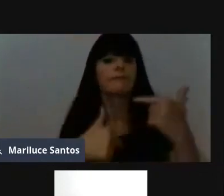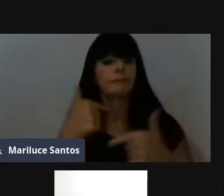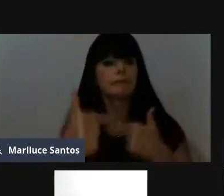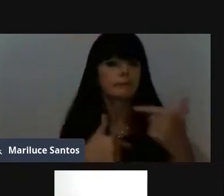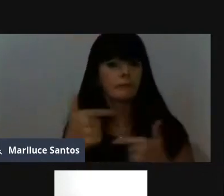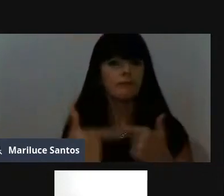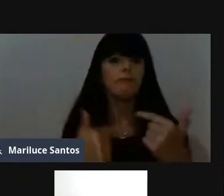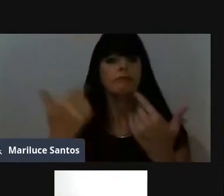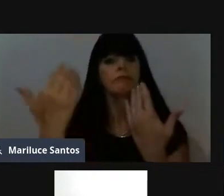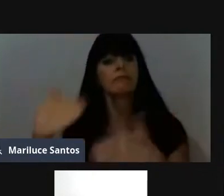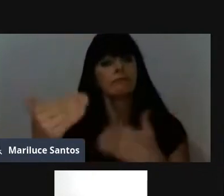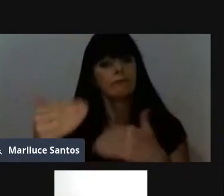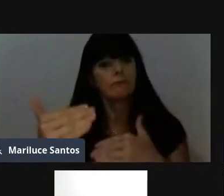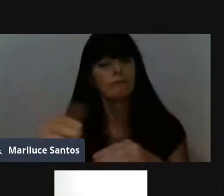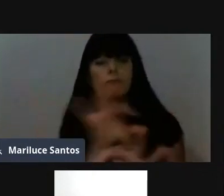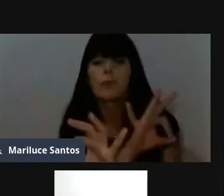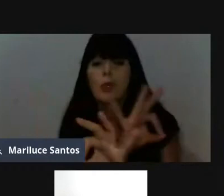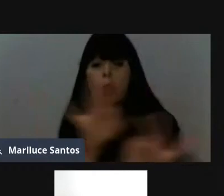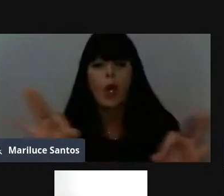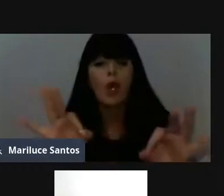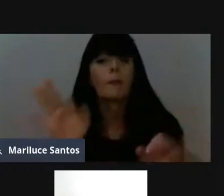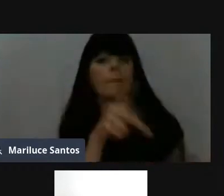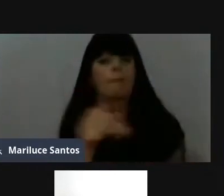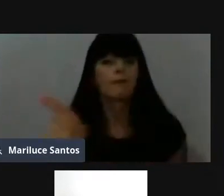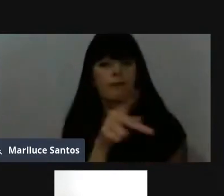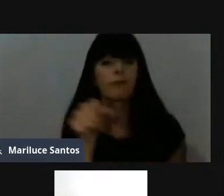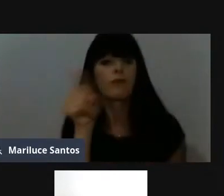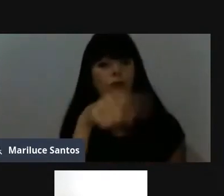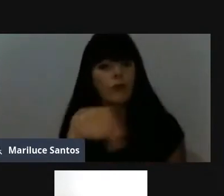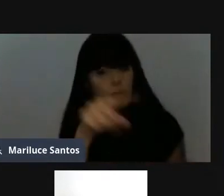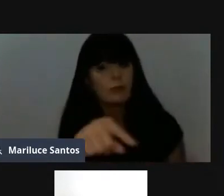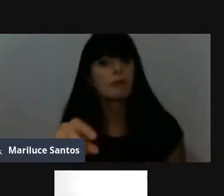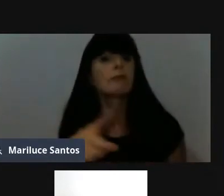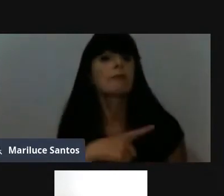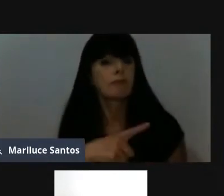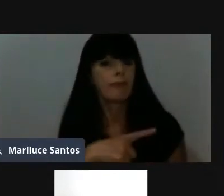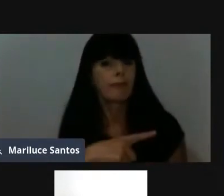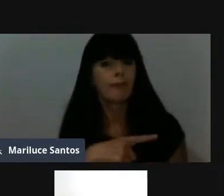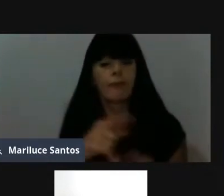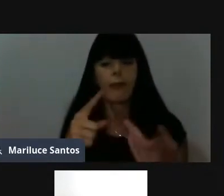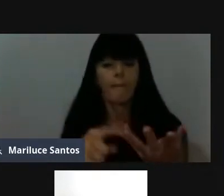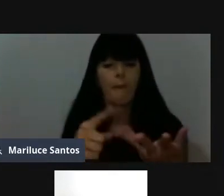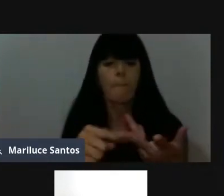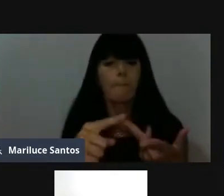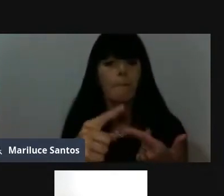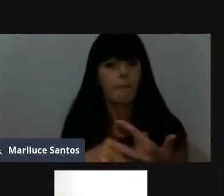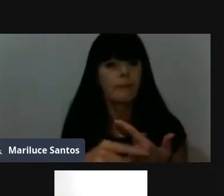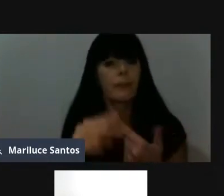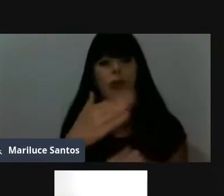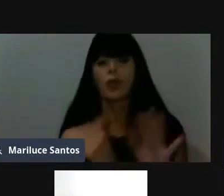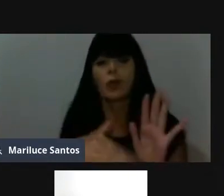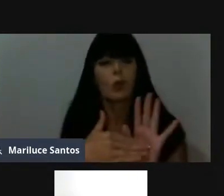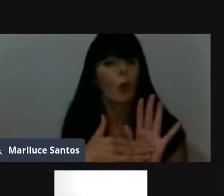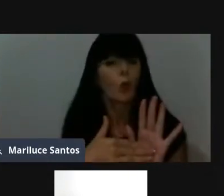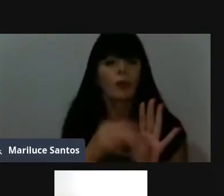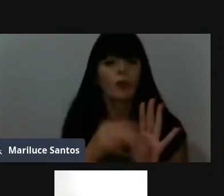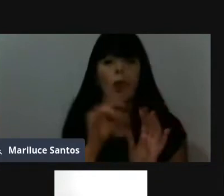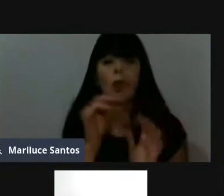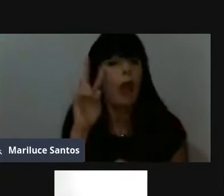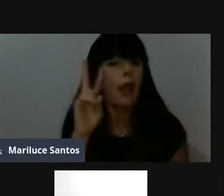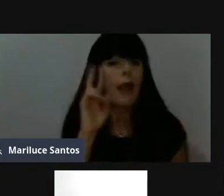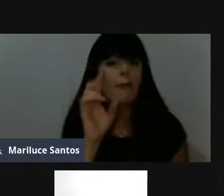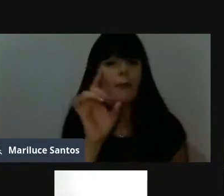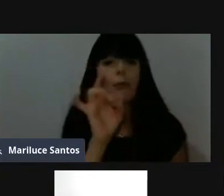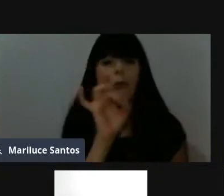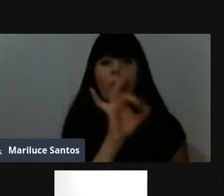pelas excelentes professoras que vocês têm, né, Natália, Dona Glaucio, Dona Elane, Dona Sani, eu lembro, Dona Adriana, lembro de cada uma porque